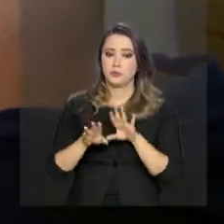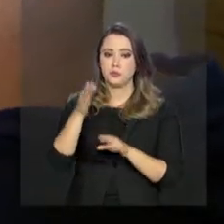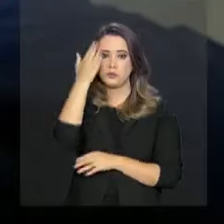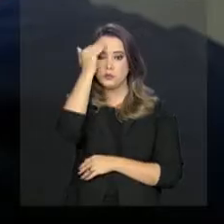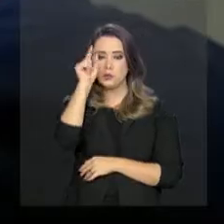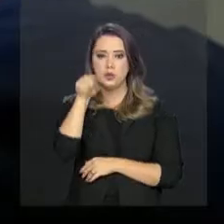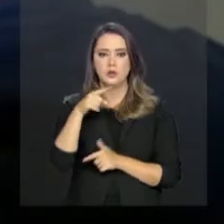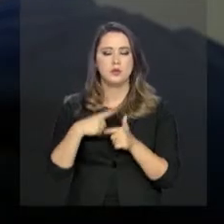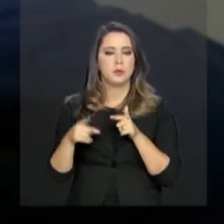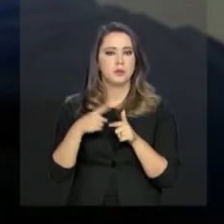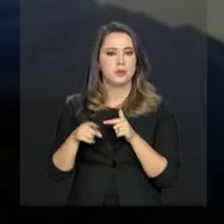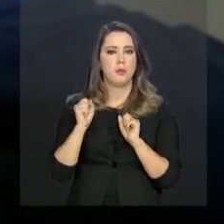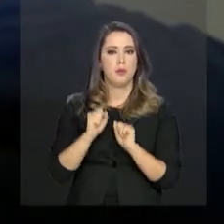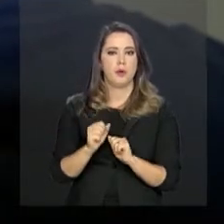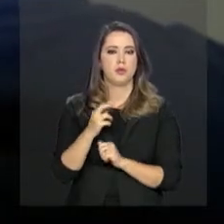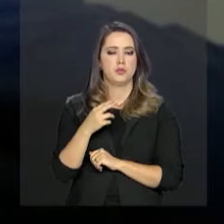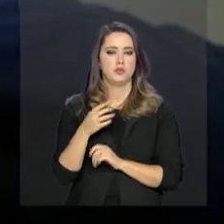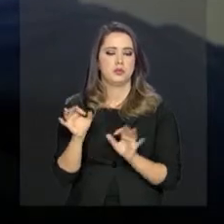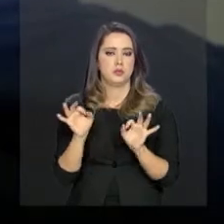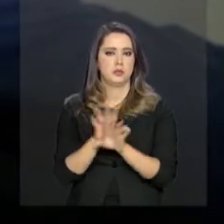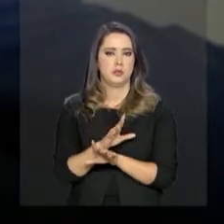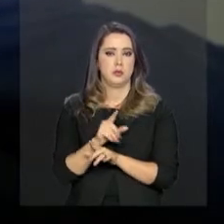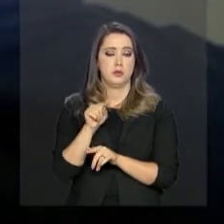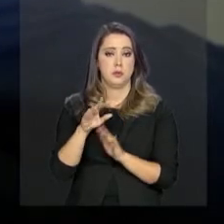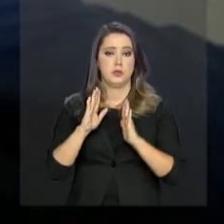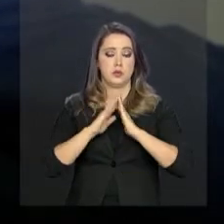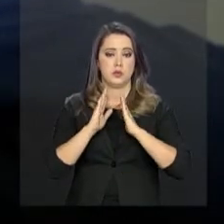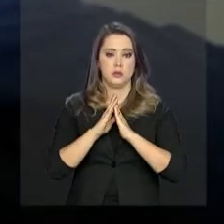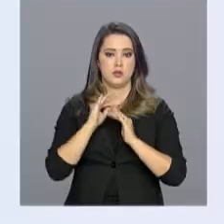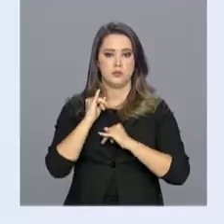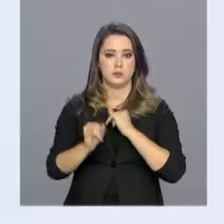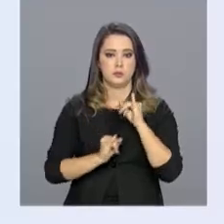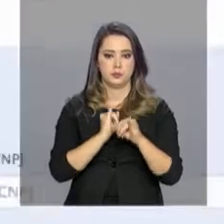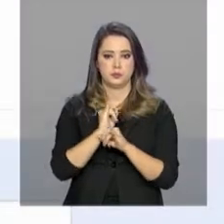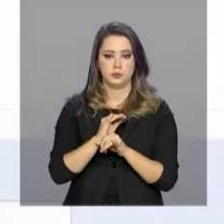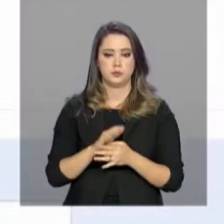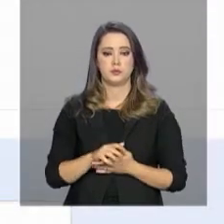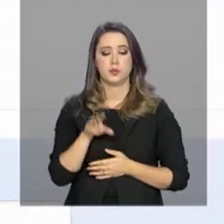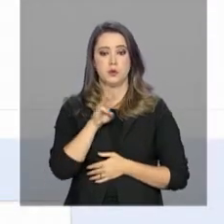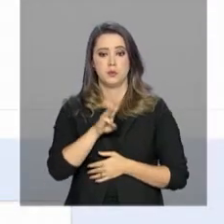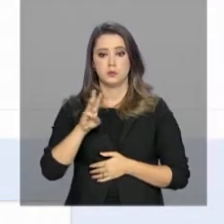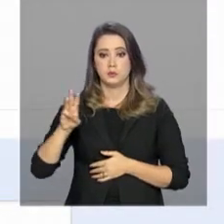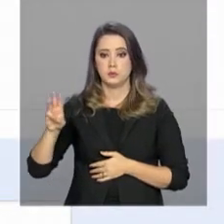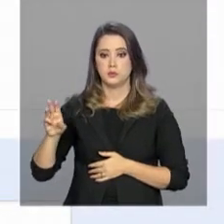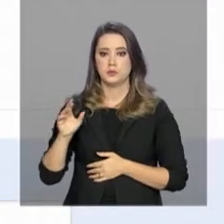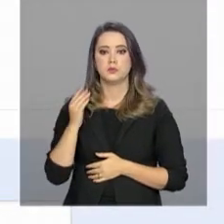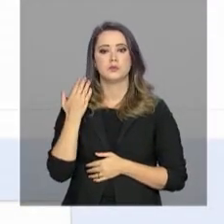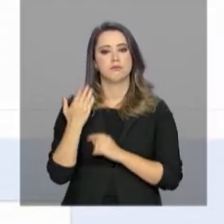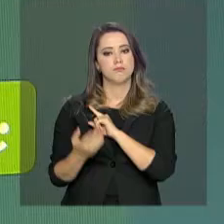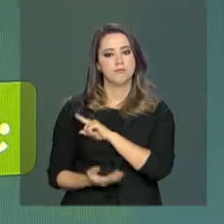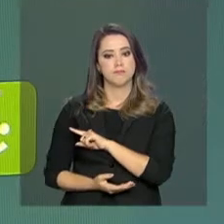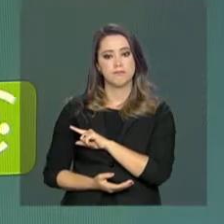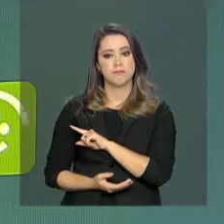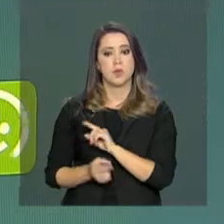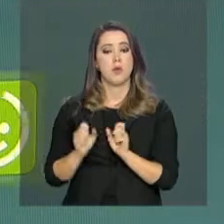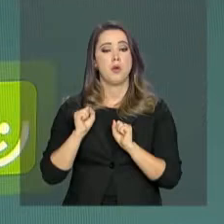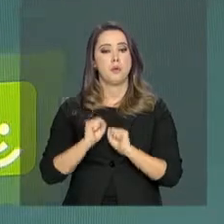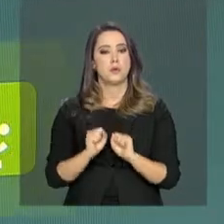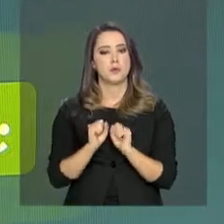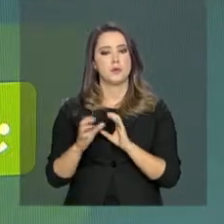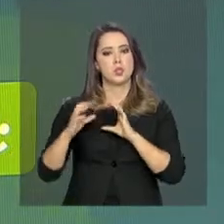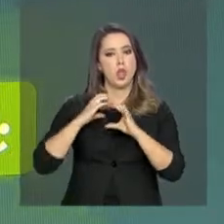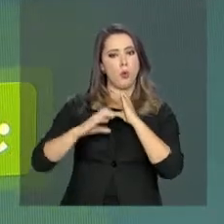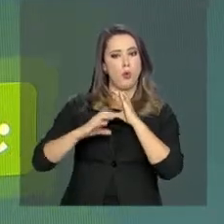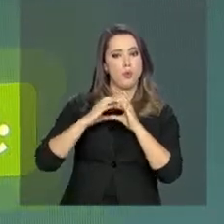essas podem ser solucionadas de casa, pela internet. A plataforma consumidor.gov permite a